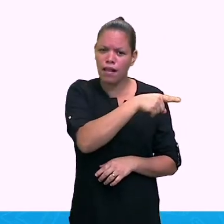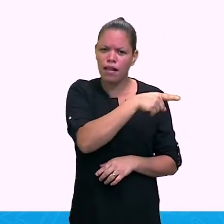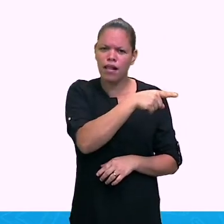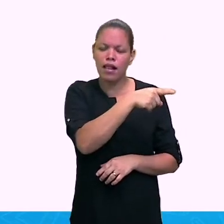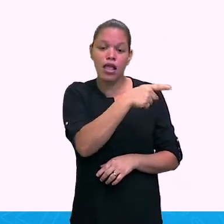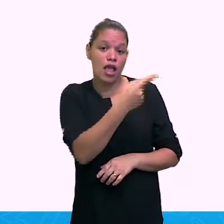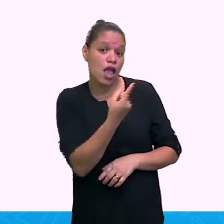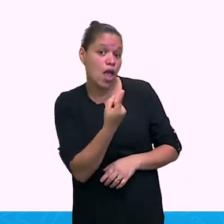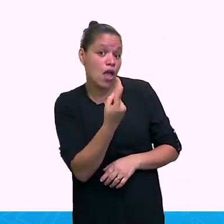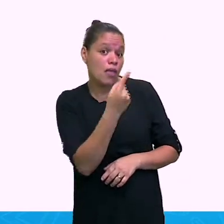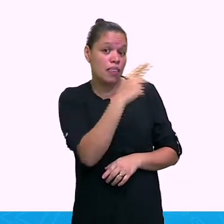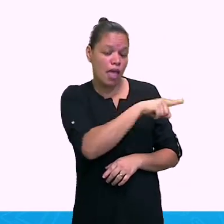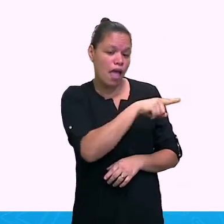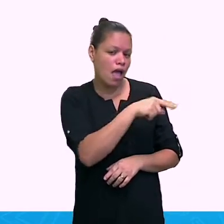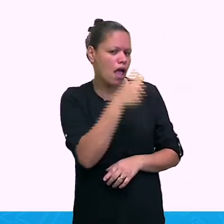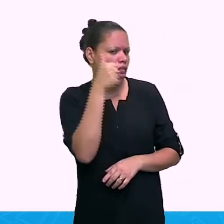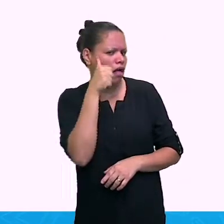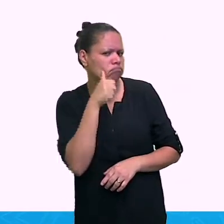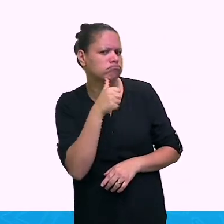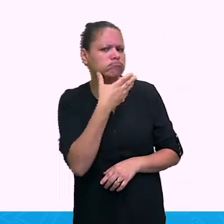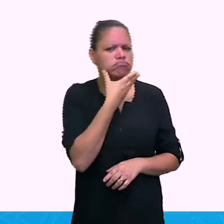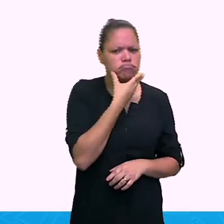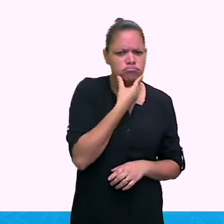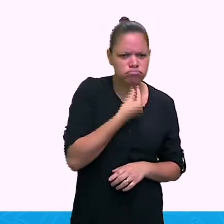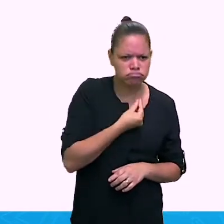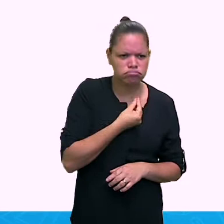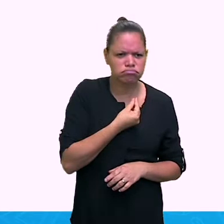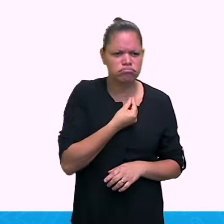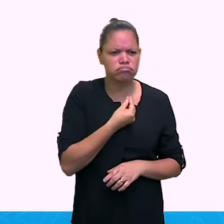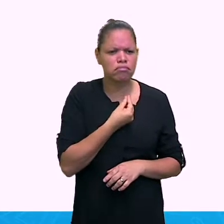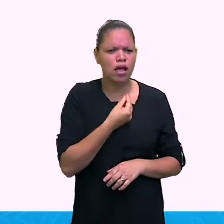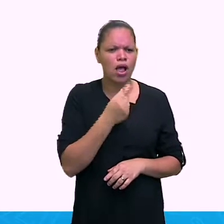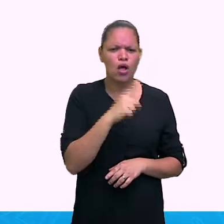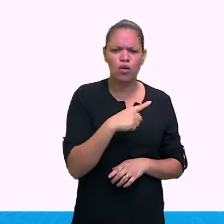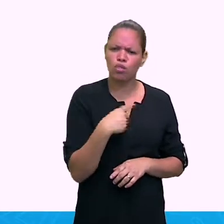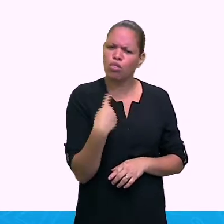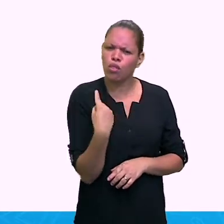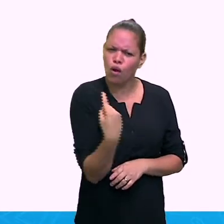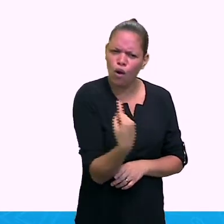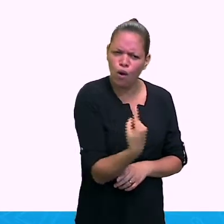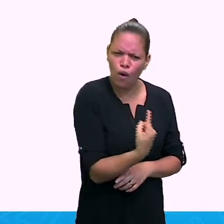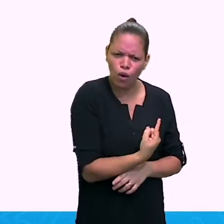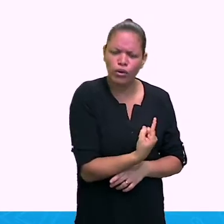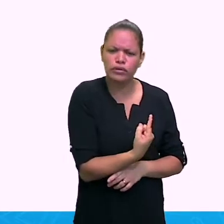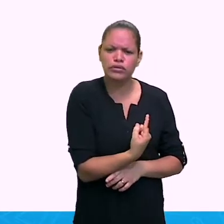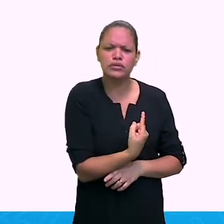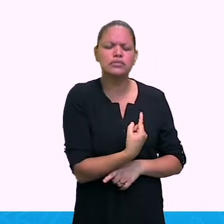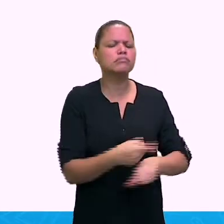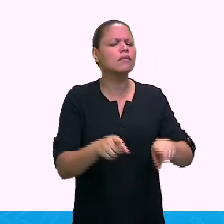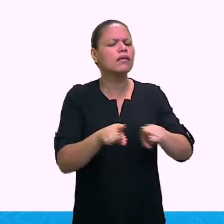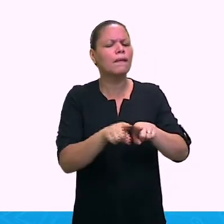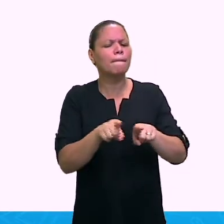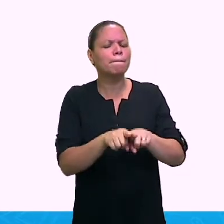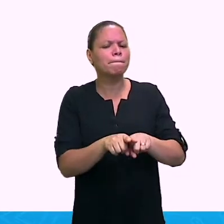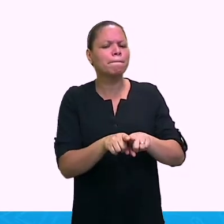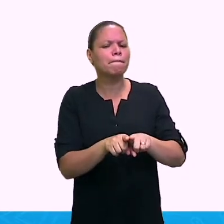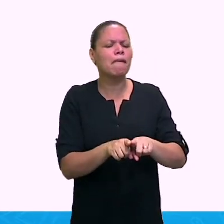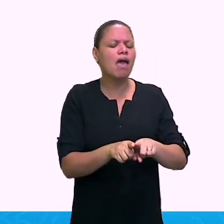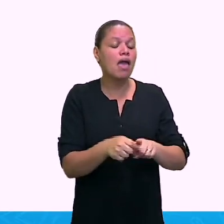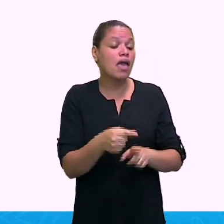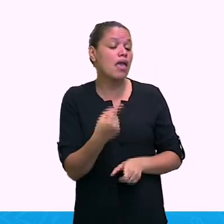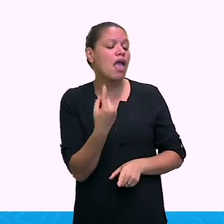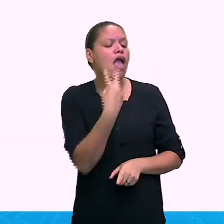dela. It, dele, dela. Our, nosso. And their, deles.